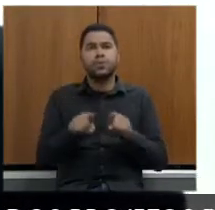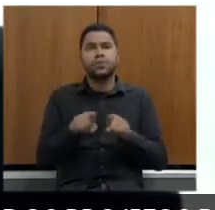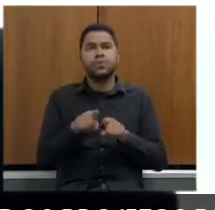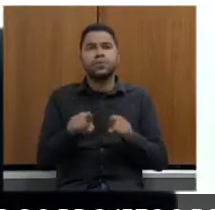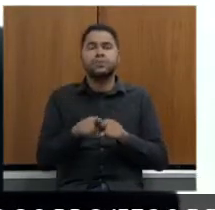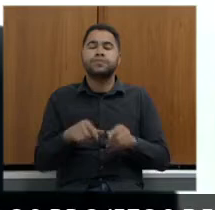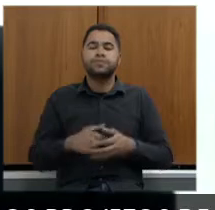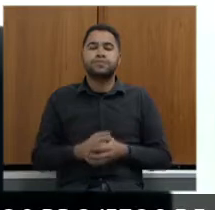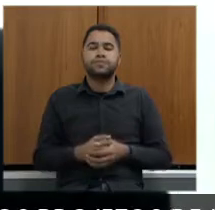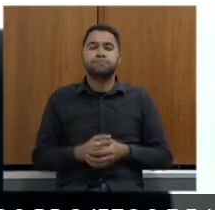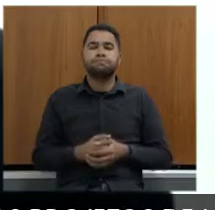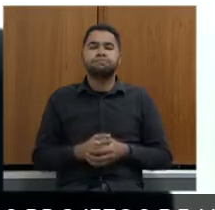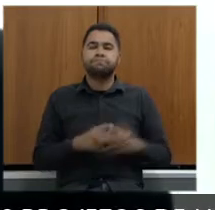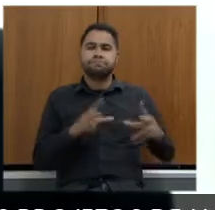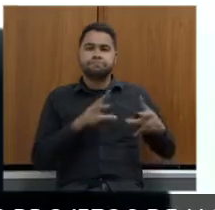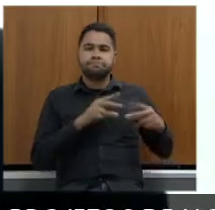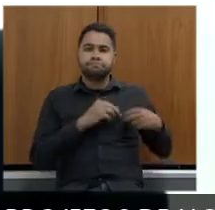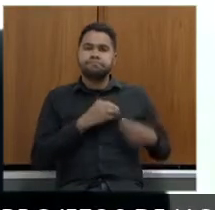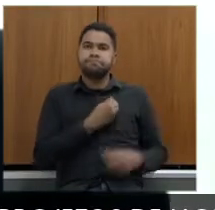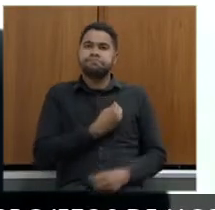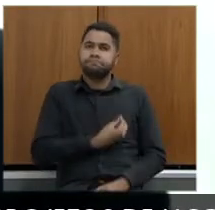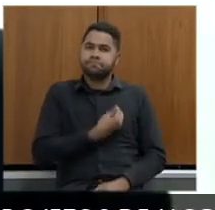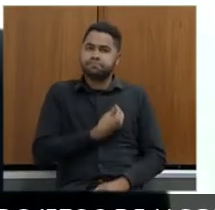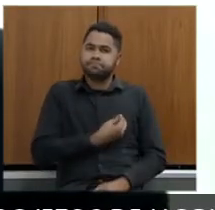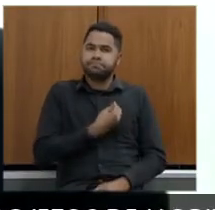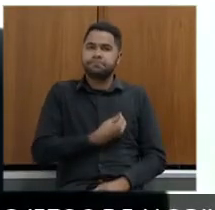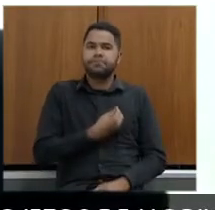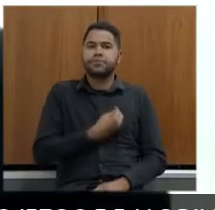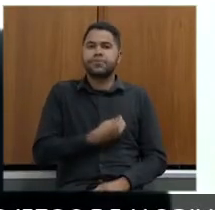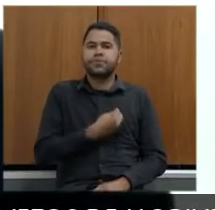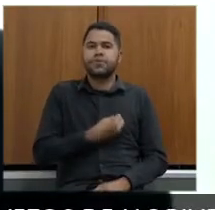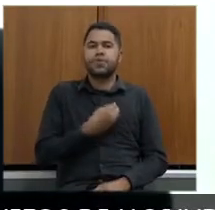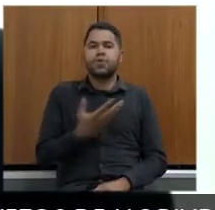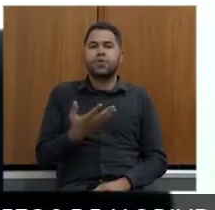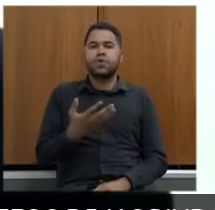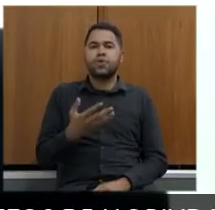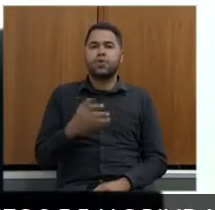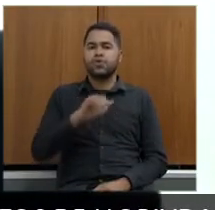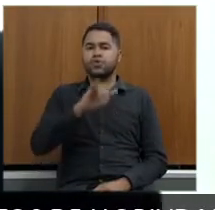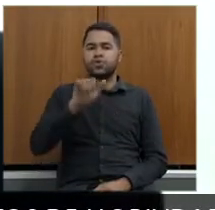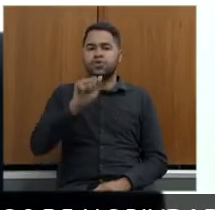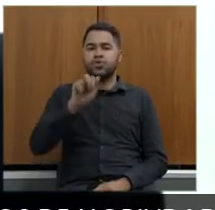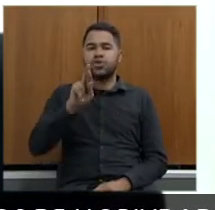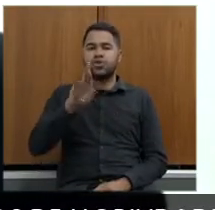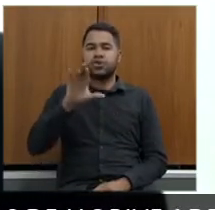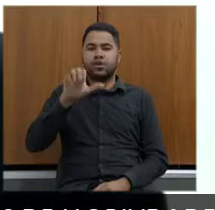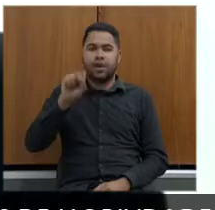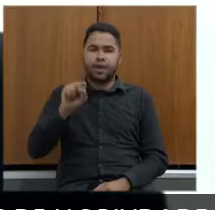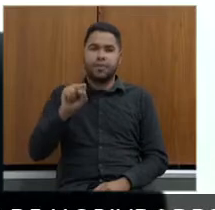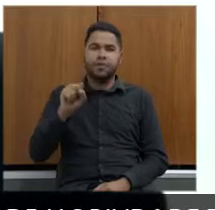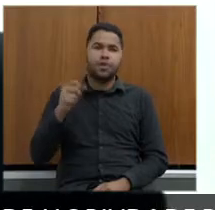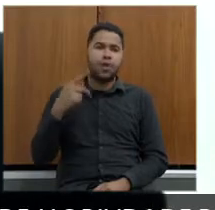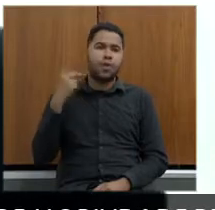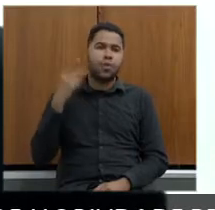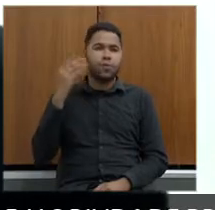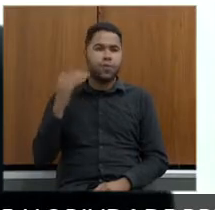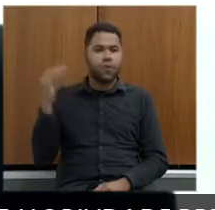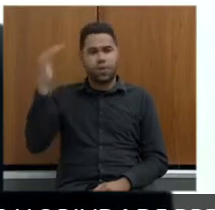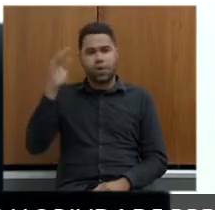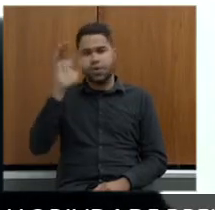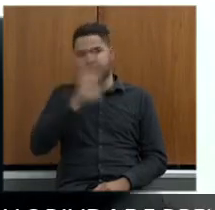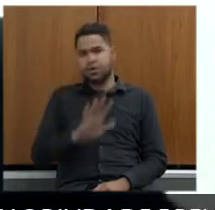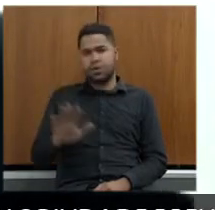merecida participação do doutor Jarbas que é sertanejo nosso procurador geral e